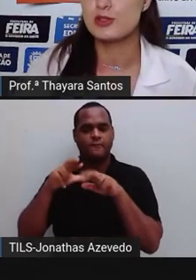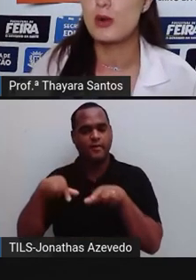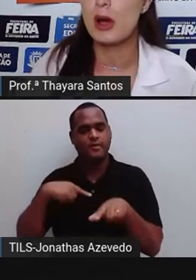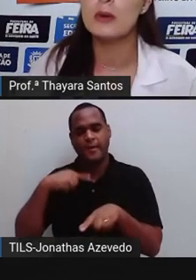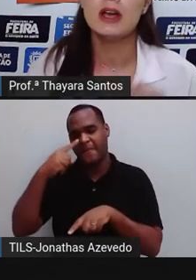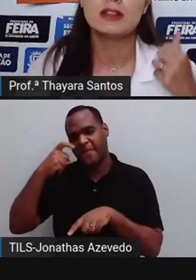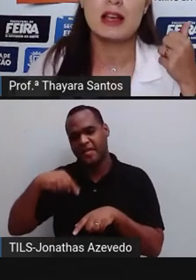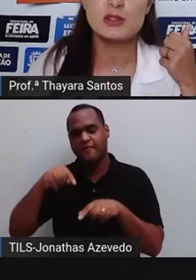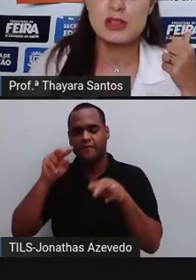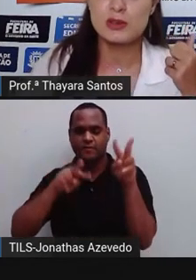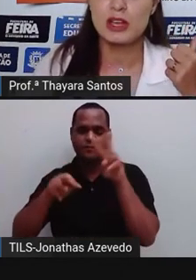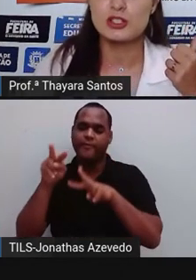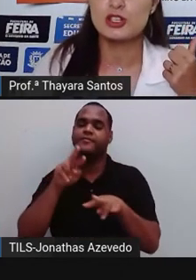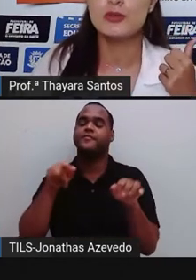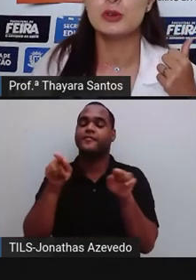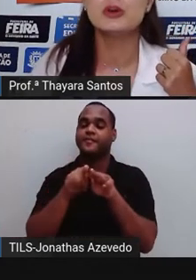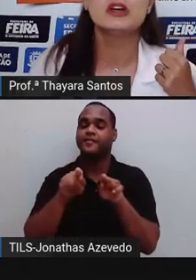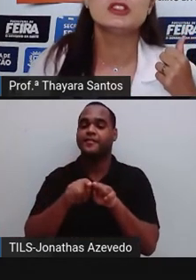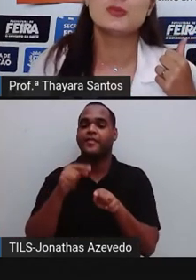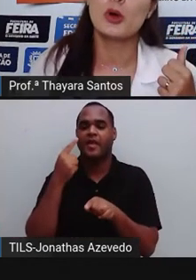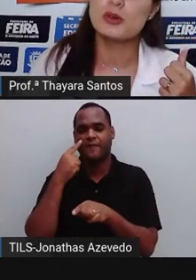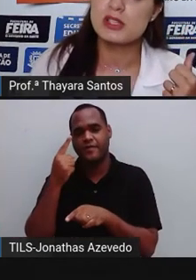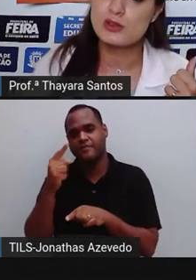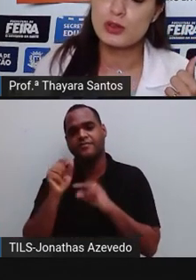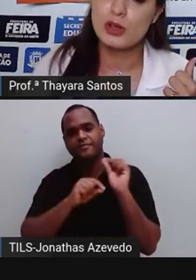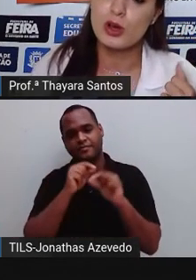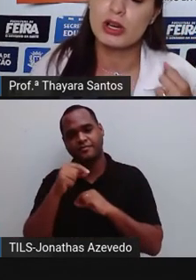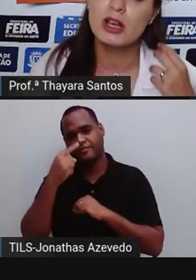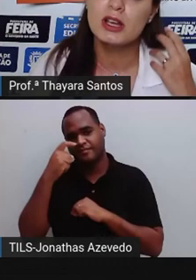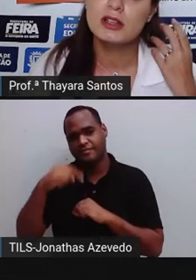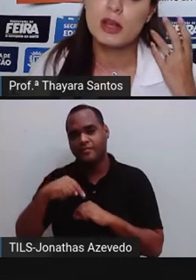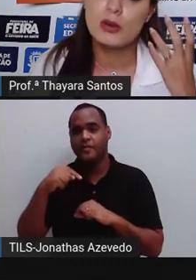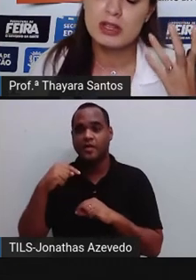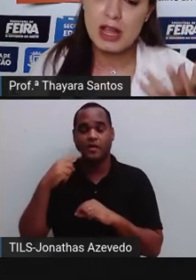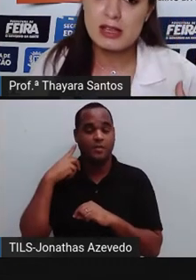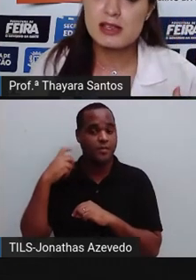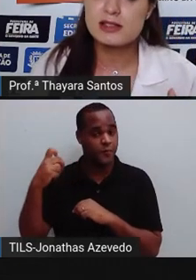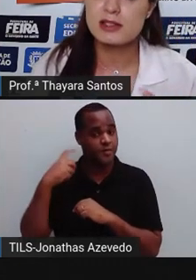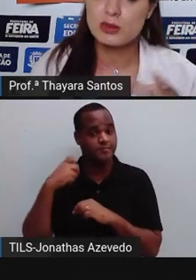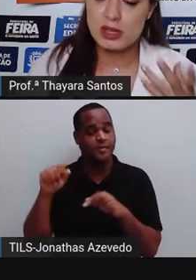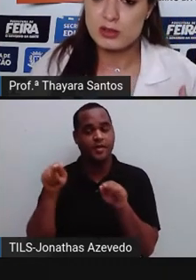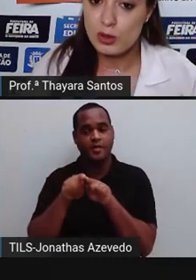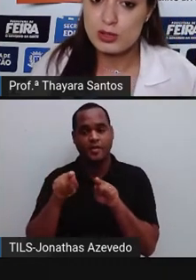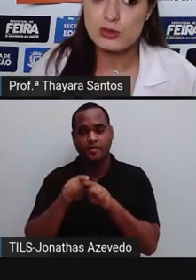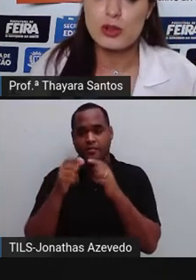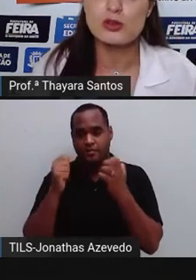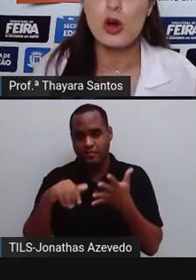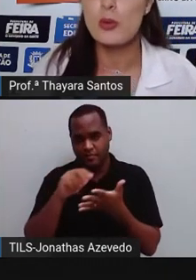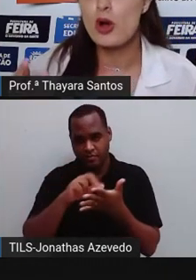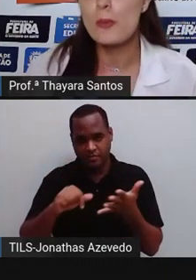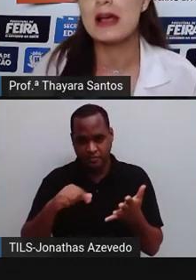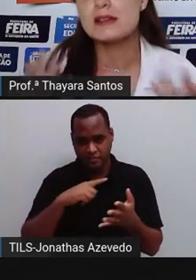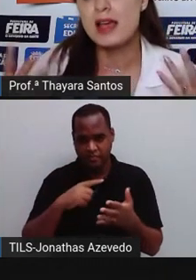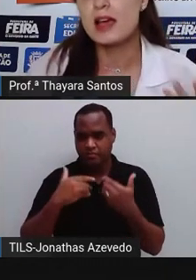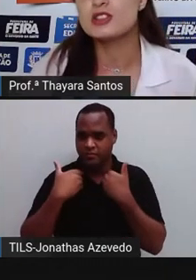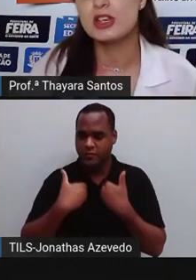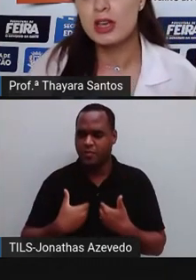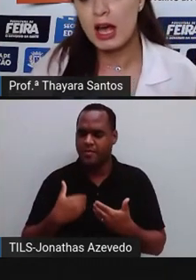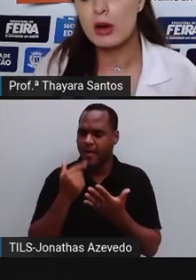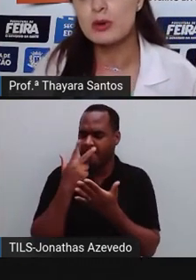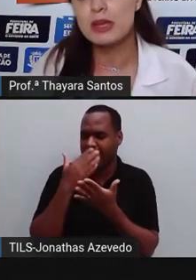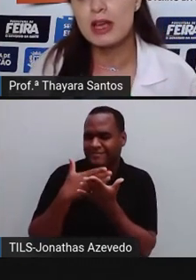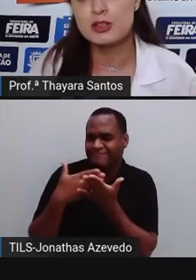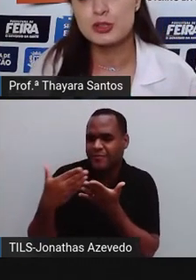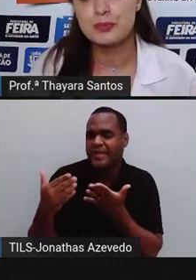uma poluição visual, na situação que a gente viu de poluição sonora. Então, nessas situações, o nosso corpo começa a